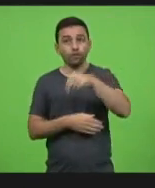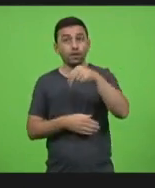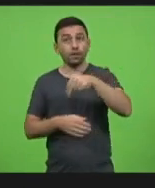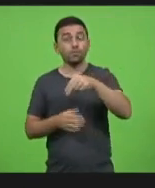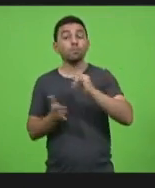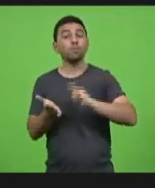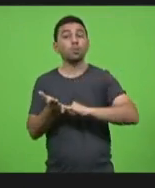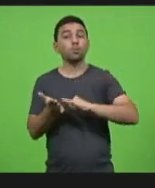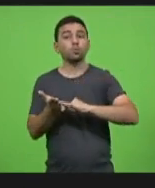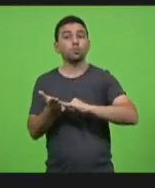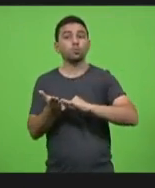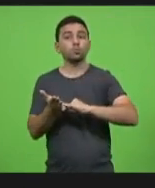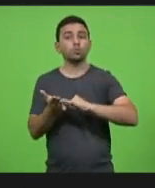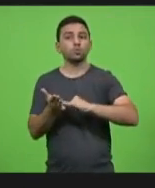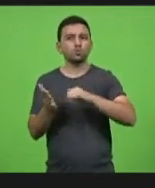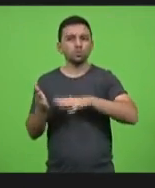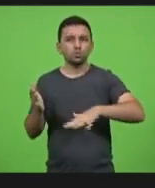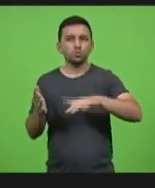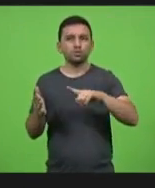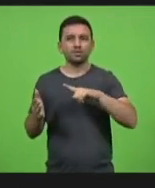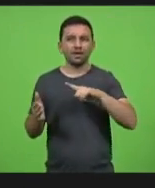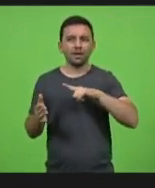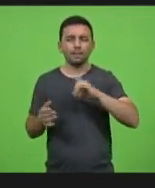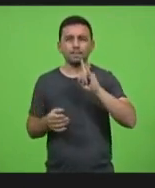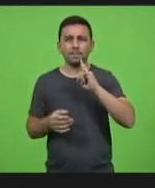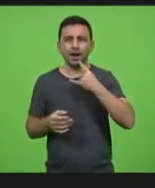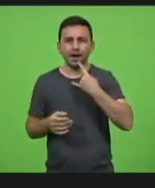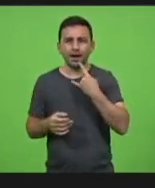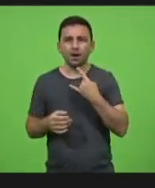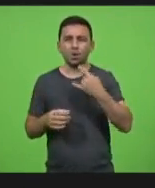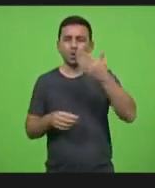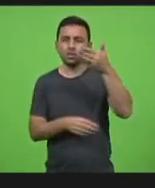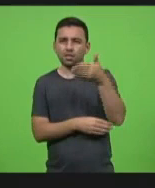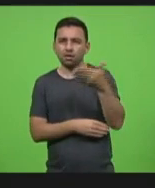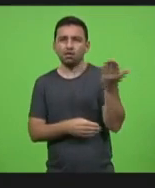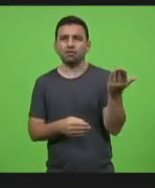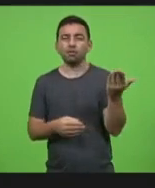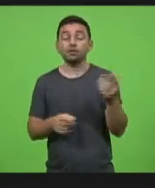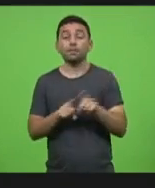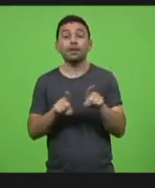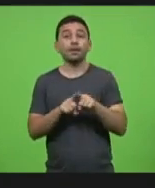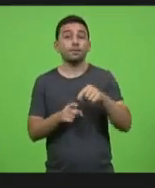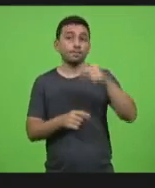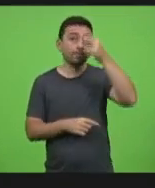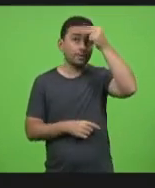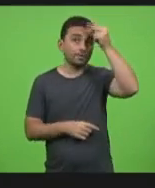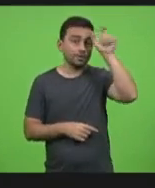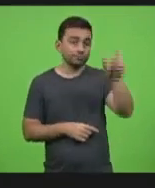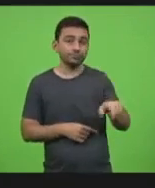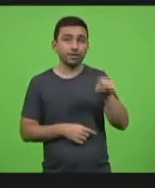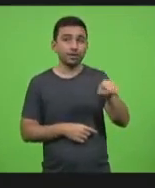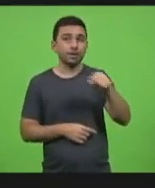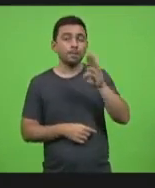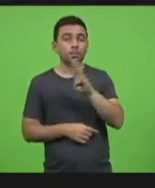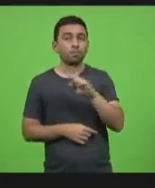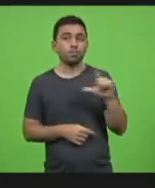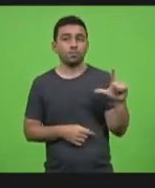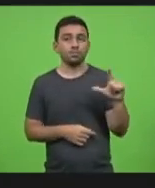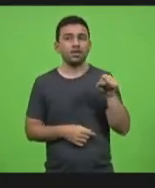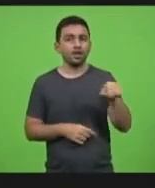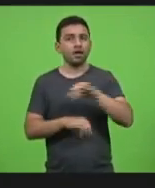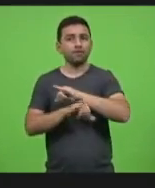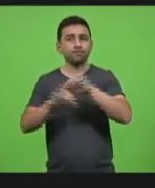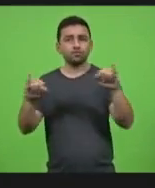aqueles que tem bares hotéis restaurantes e o prefeito de Blumenau que já anunciou que vai